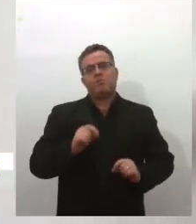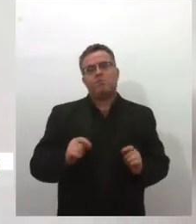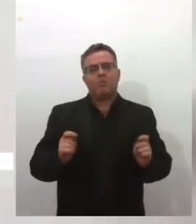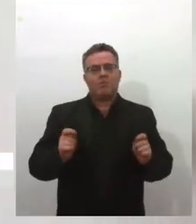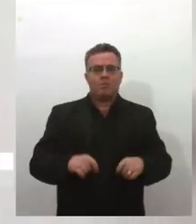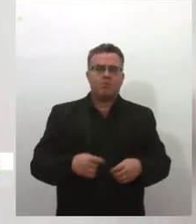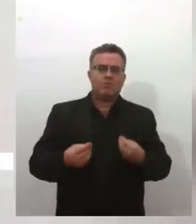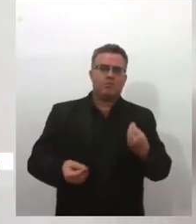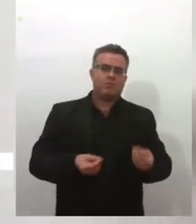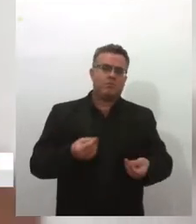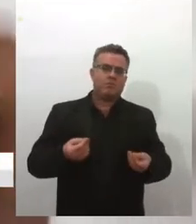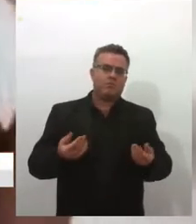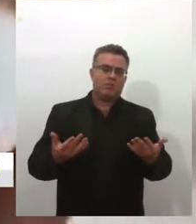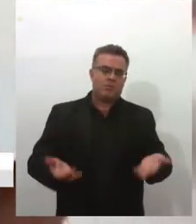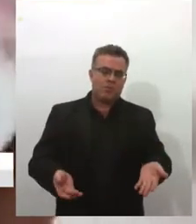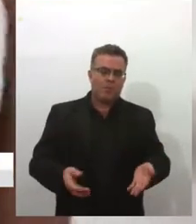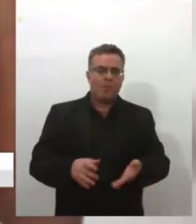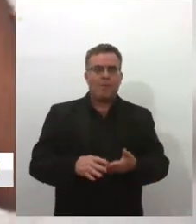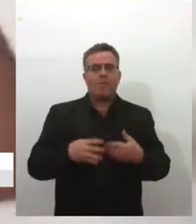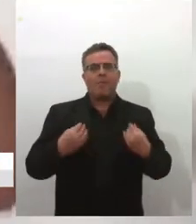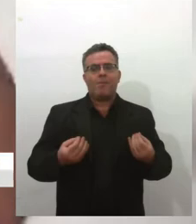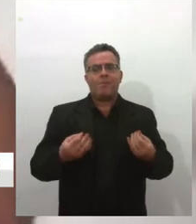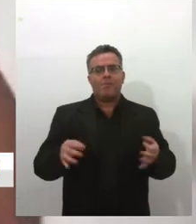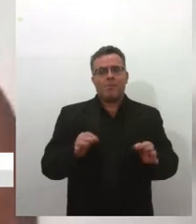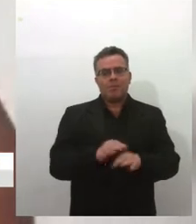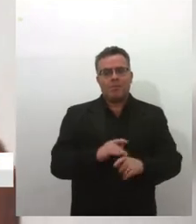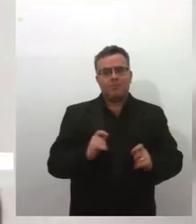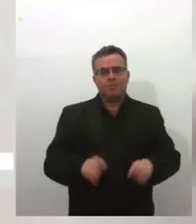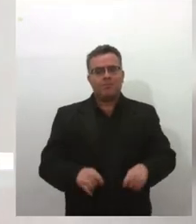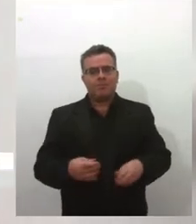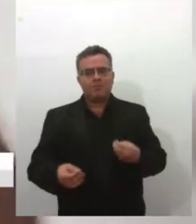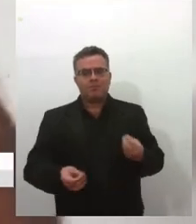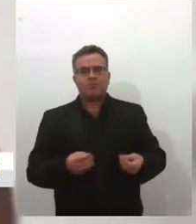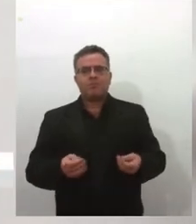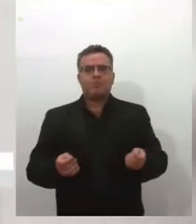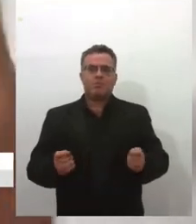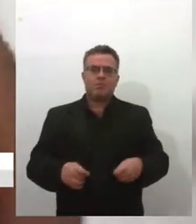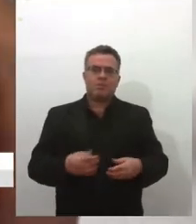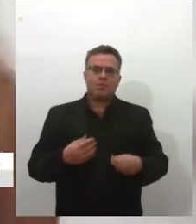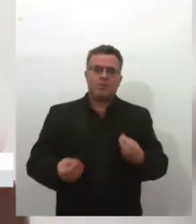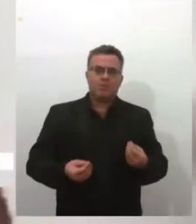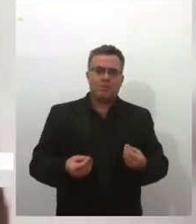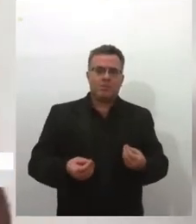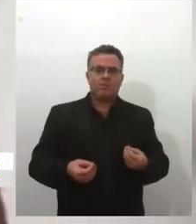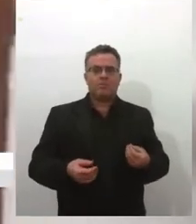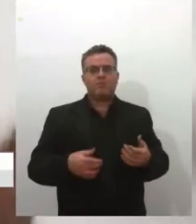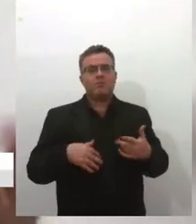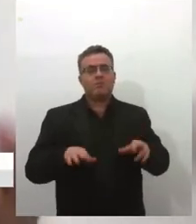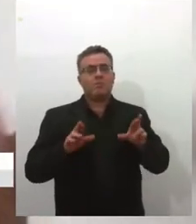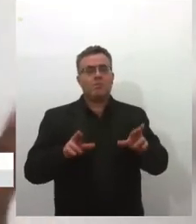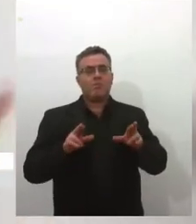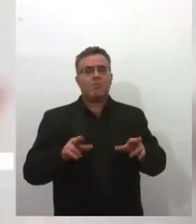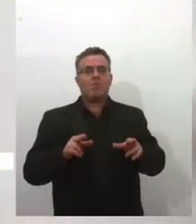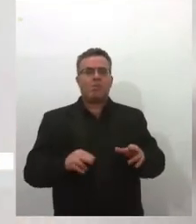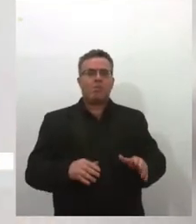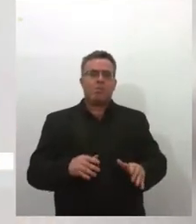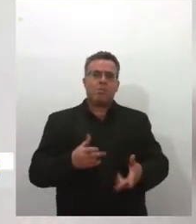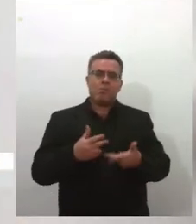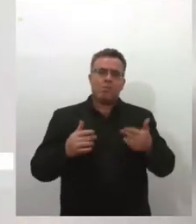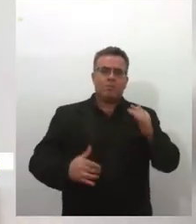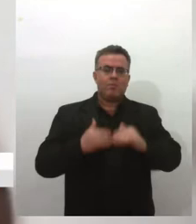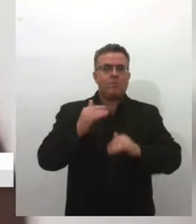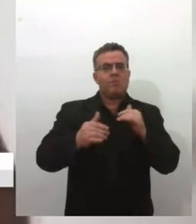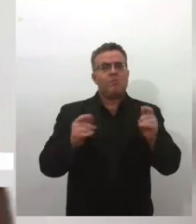esprete da comunidade, né, que é a periferia de Salvador também, que a periferia carente. E eu também espero que isso também tenha alcançado a galera em